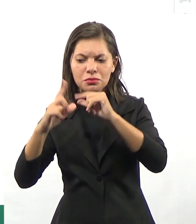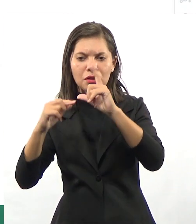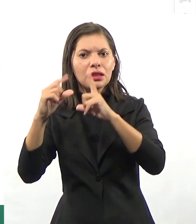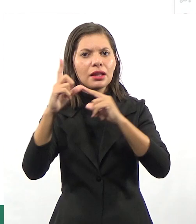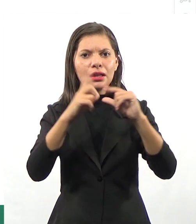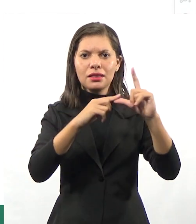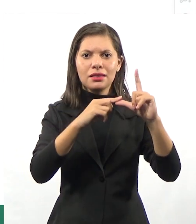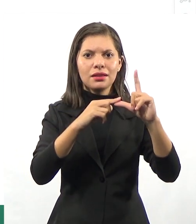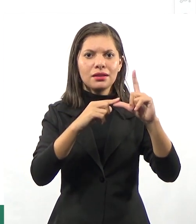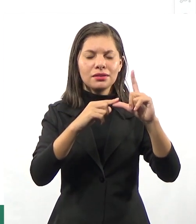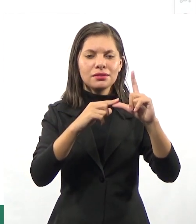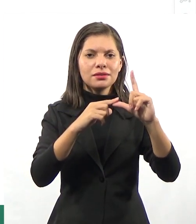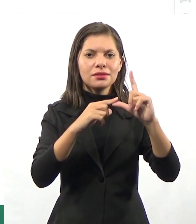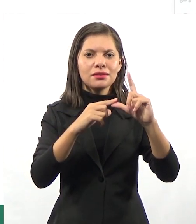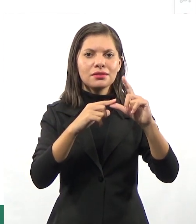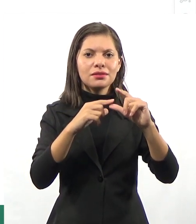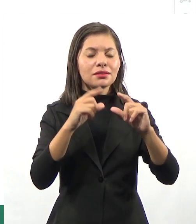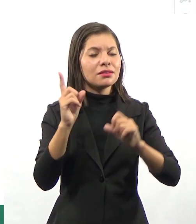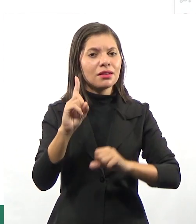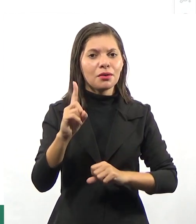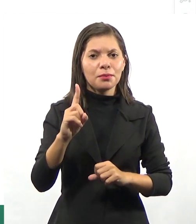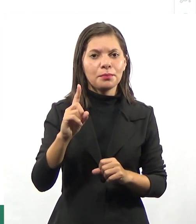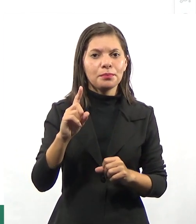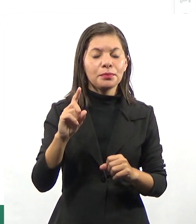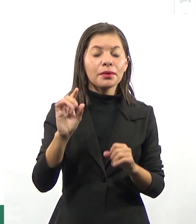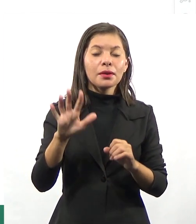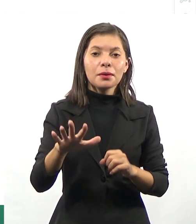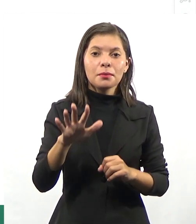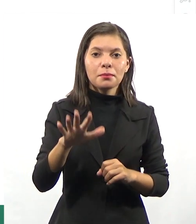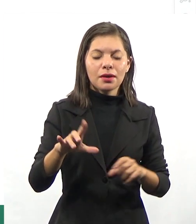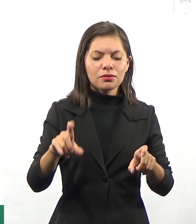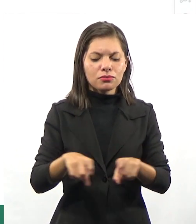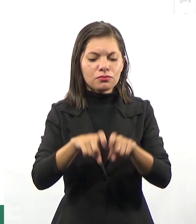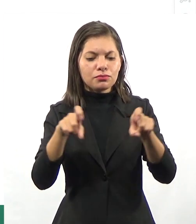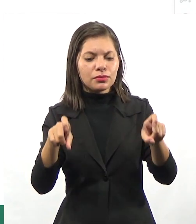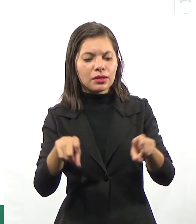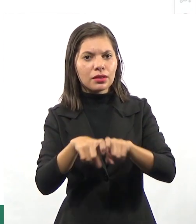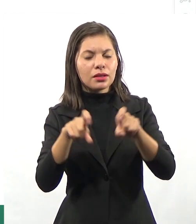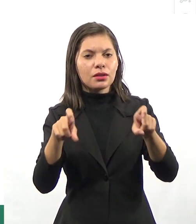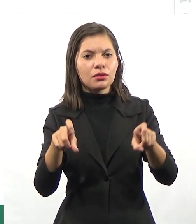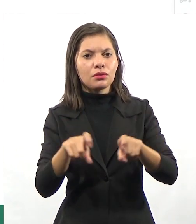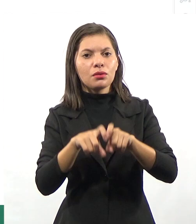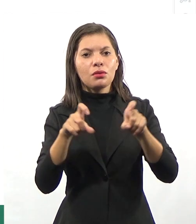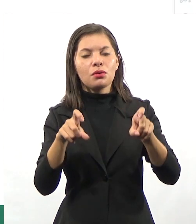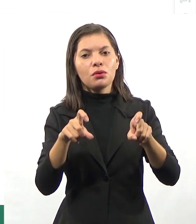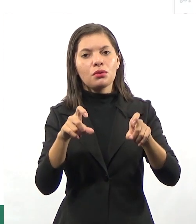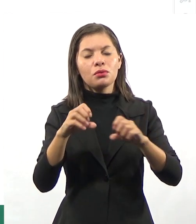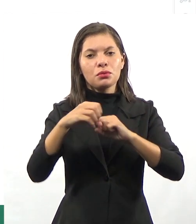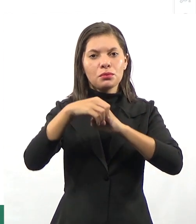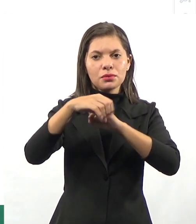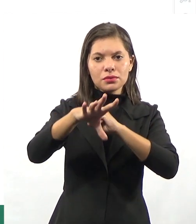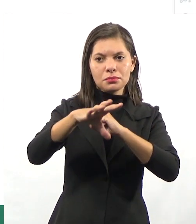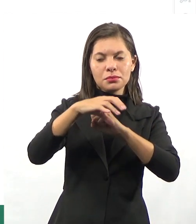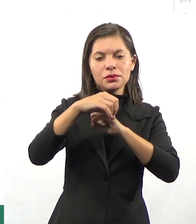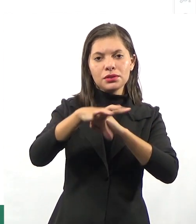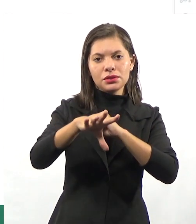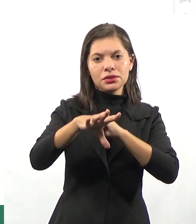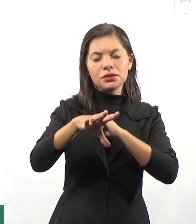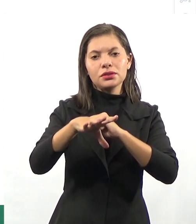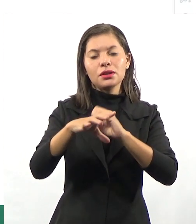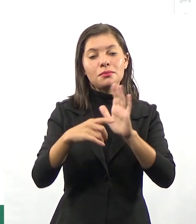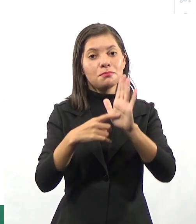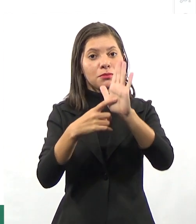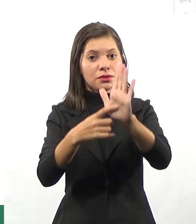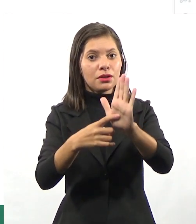do Sol, dos planetas em torno do Sol? Não consigo, mas com o meio computacional, com as mídias digitais, eu